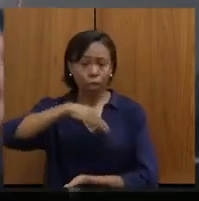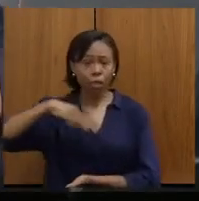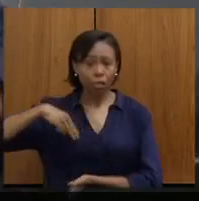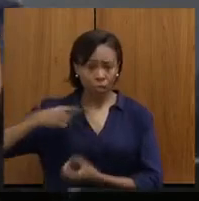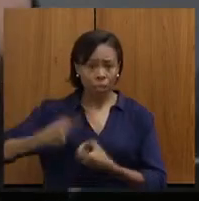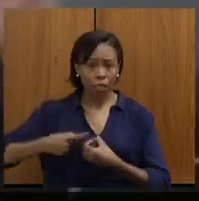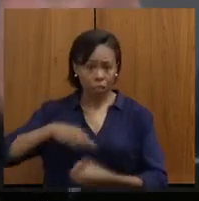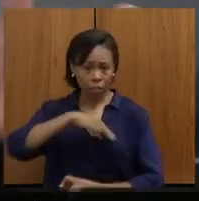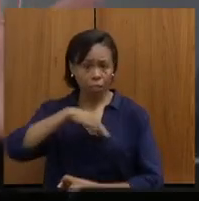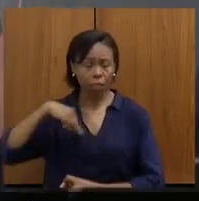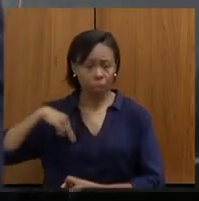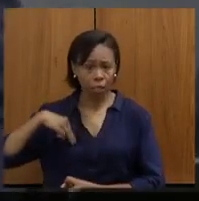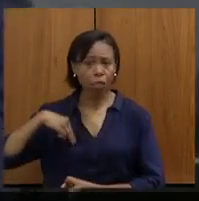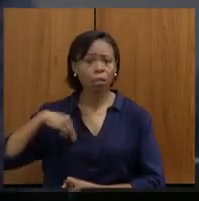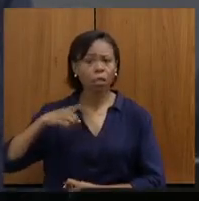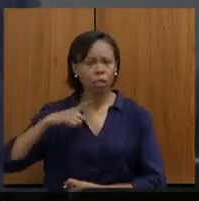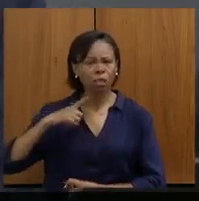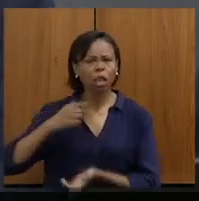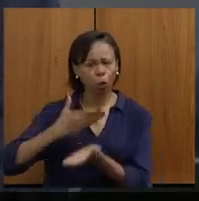que pode chegar